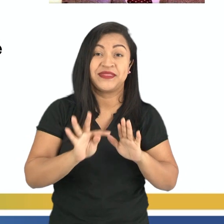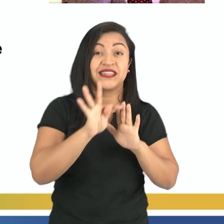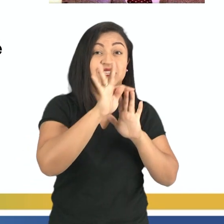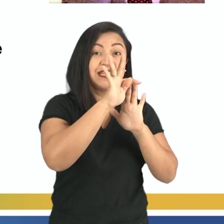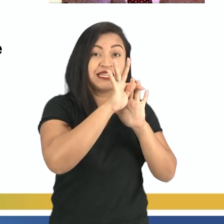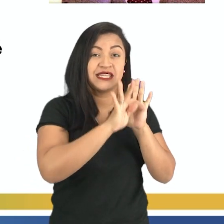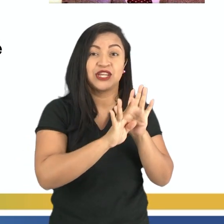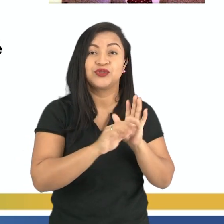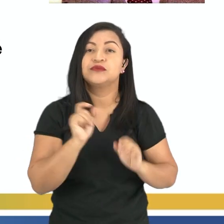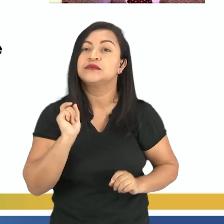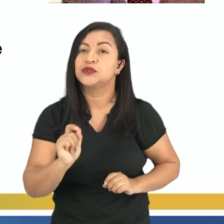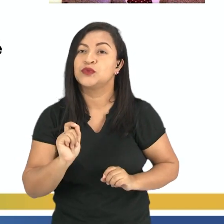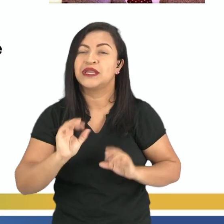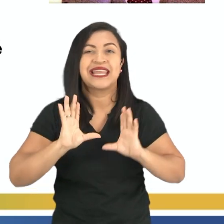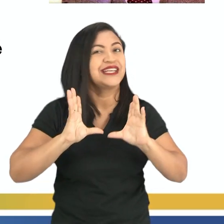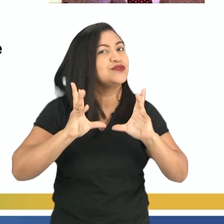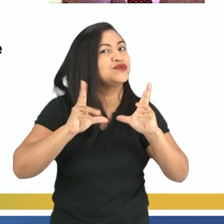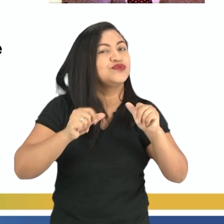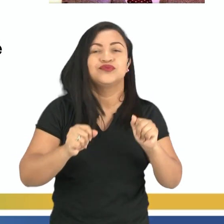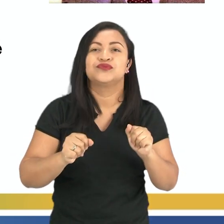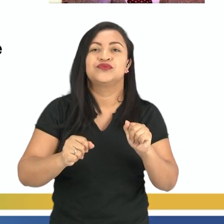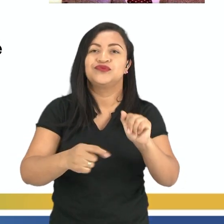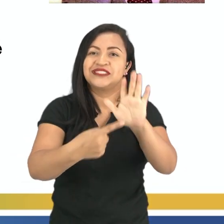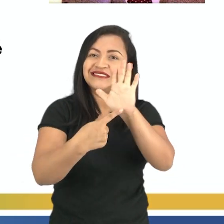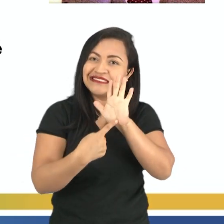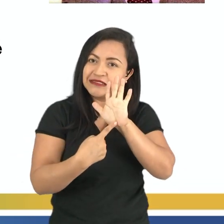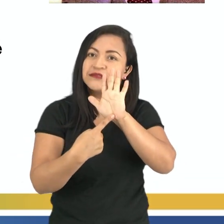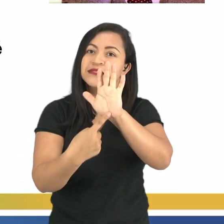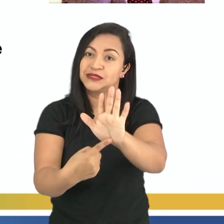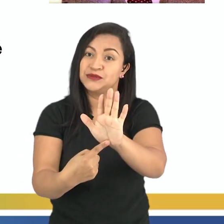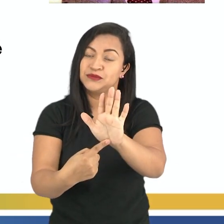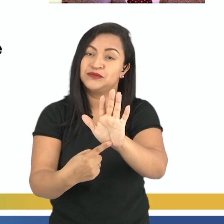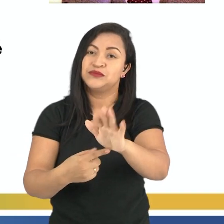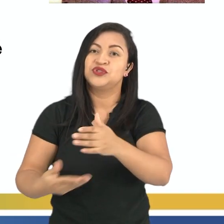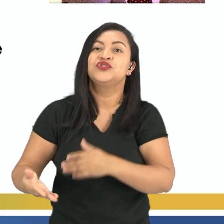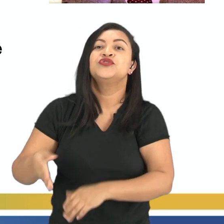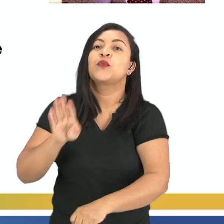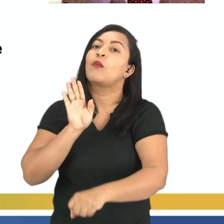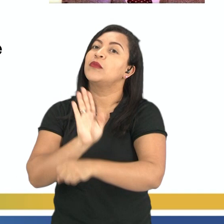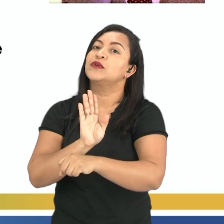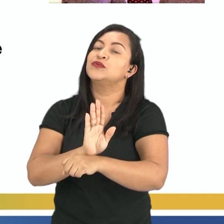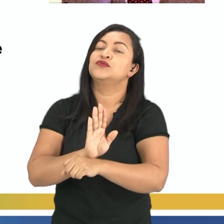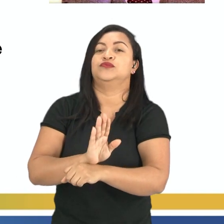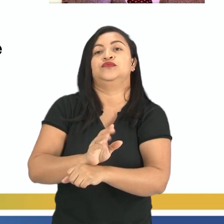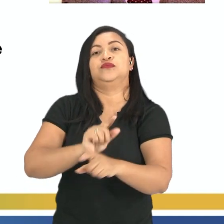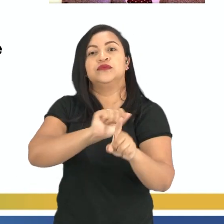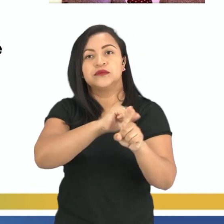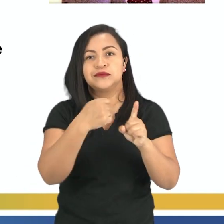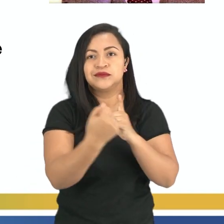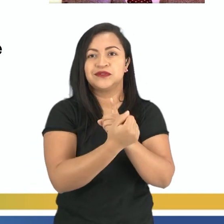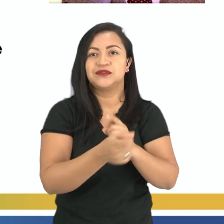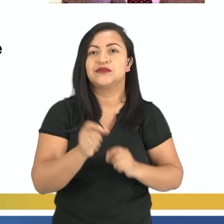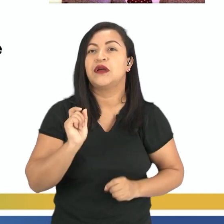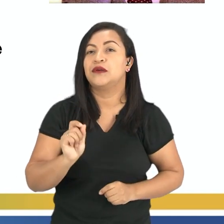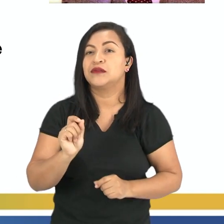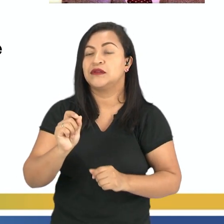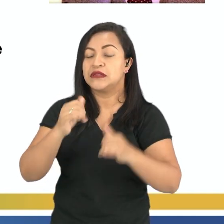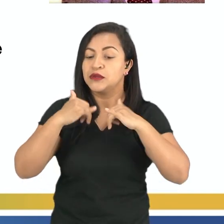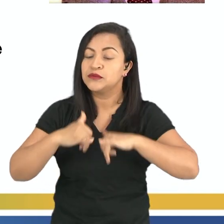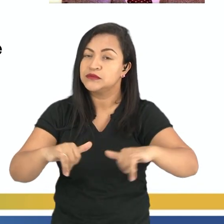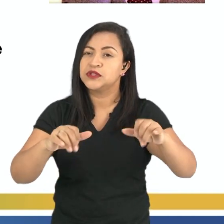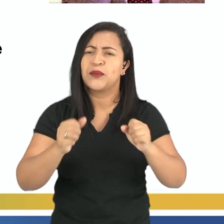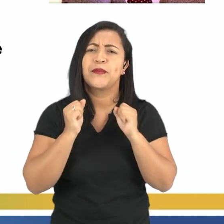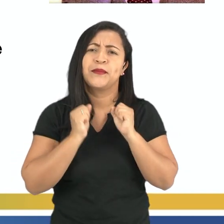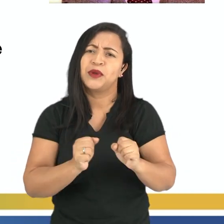aquilo que transmite uma interpretação, que tem uma função social. textual. Texto é aquilo que comunica. Pode ser uma